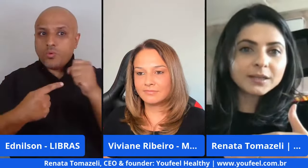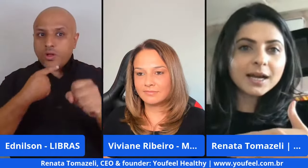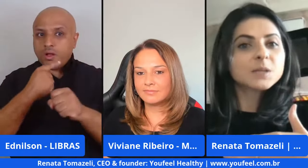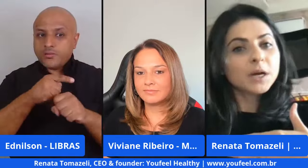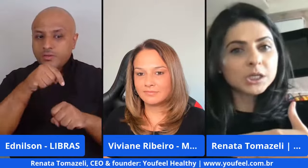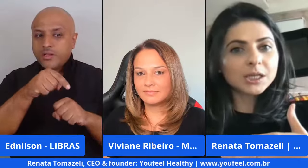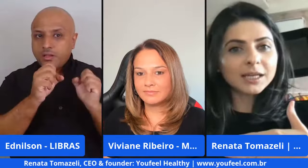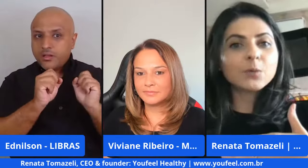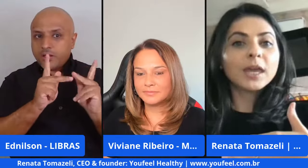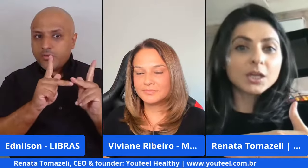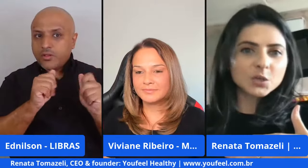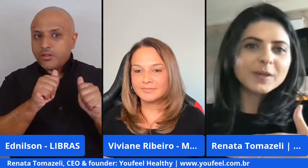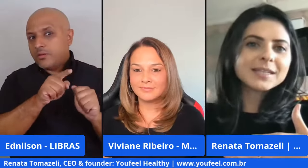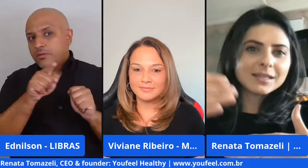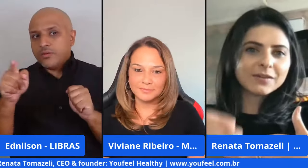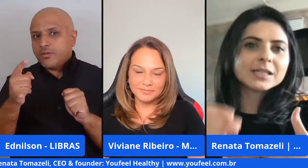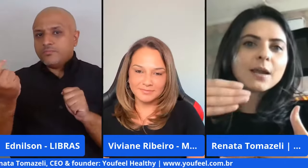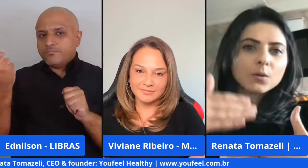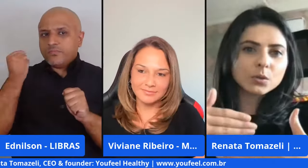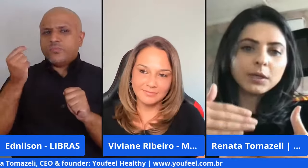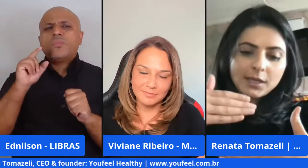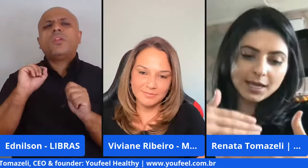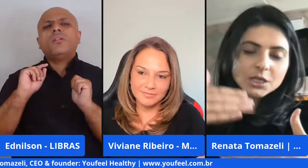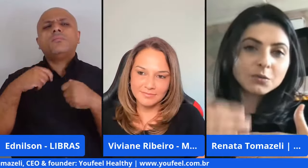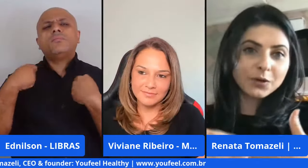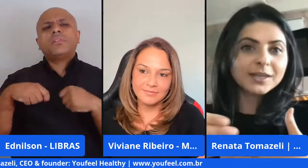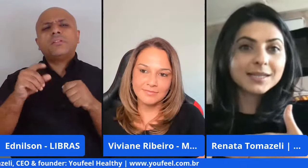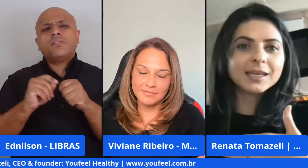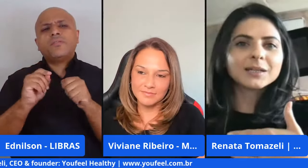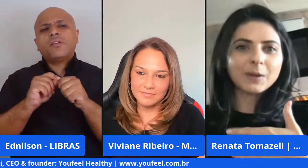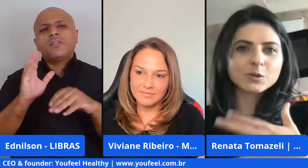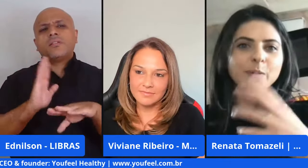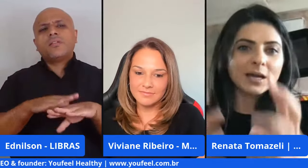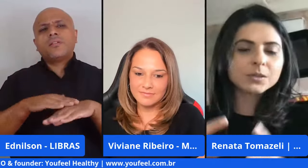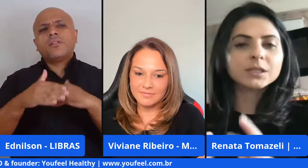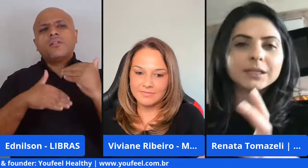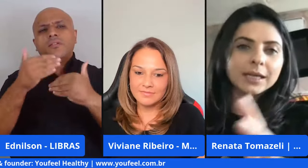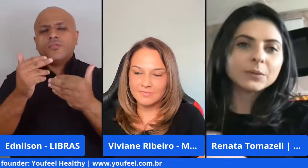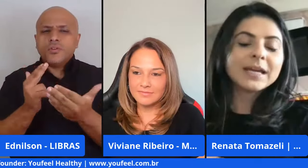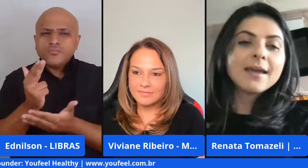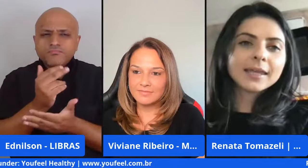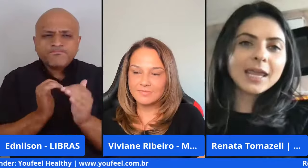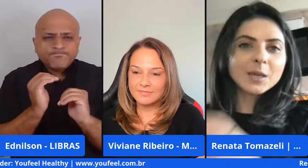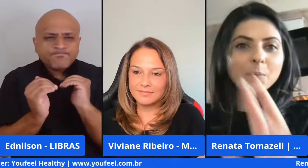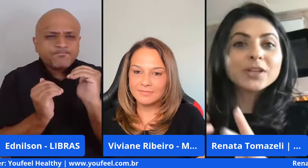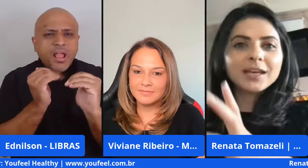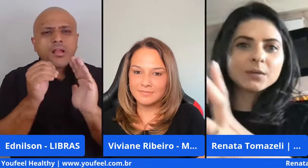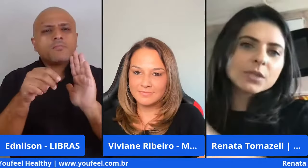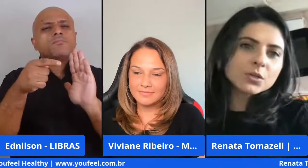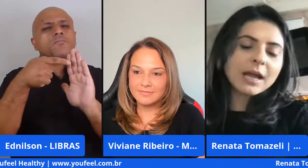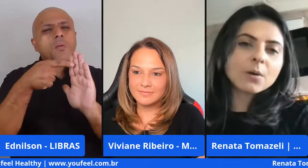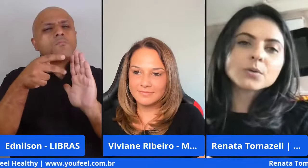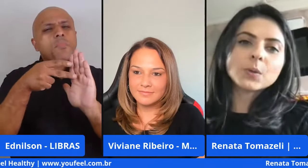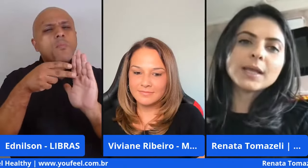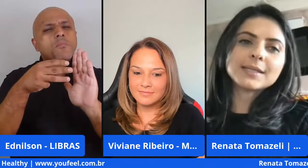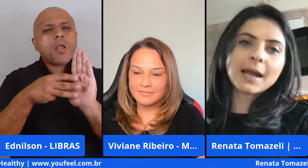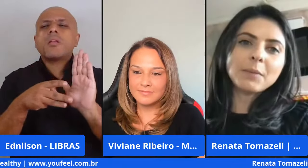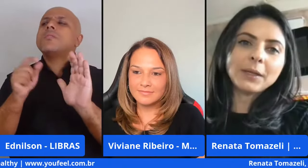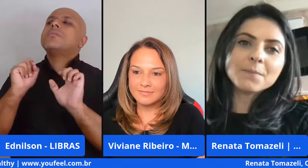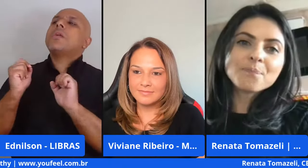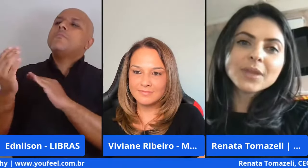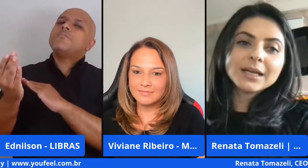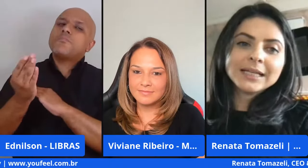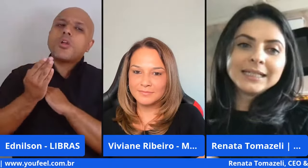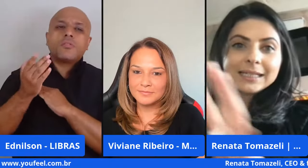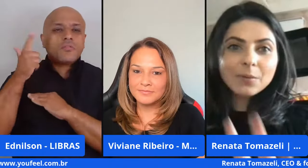olhando para trás para a gente estar aqui o que a gente precisa fazer e construir e aí a gente foi desenhando aí os passos entendendo quem que poderia nos ajudar a construir esse